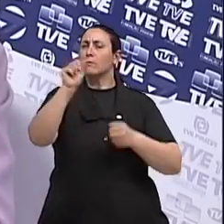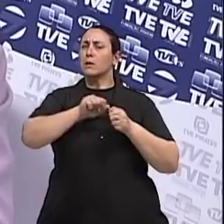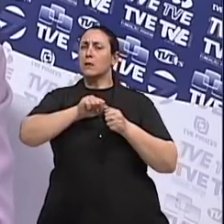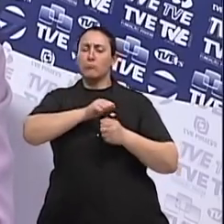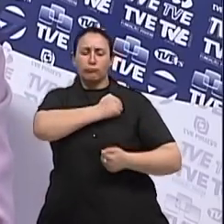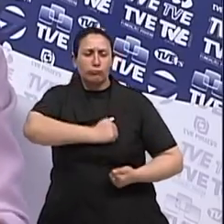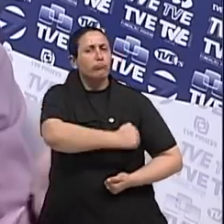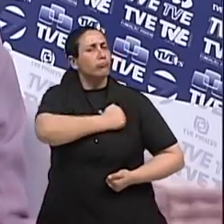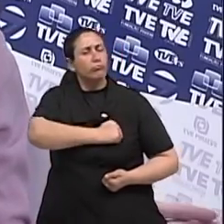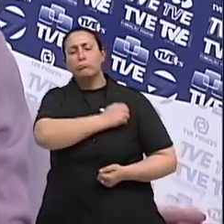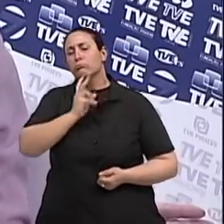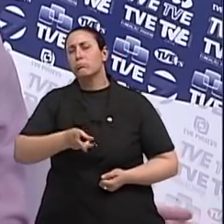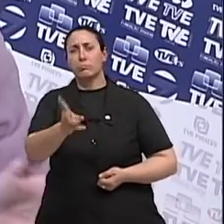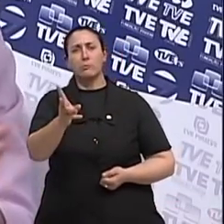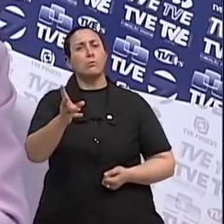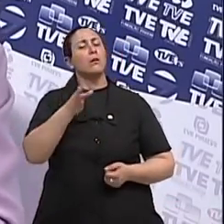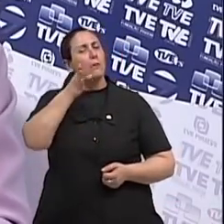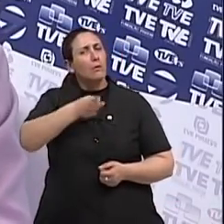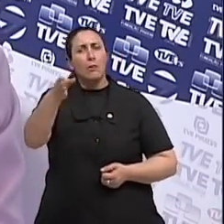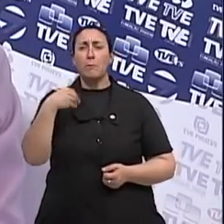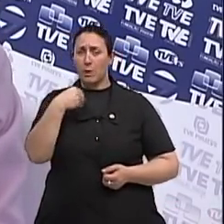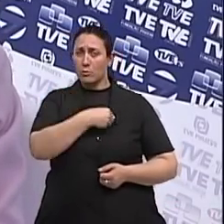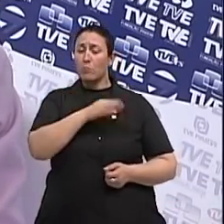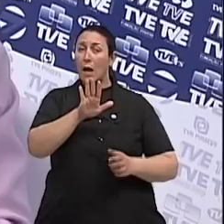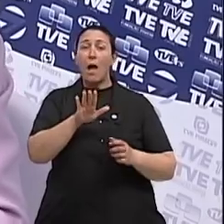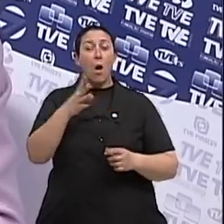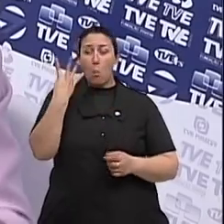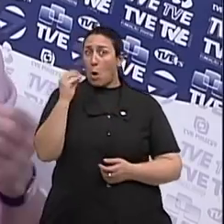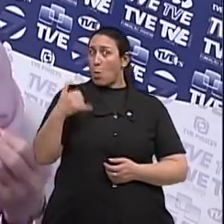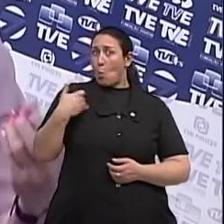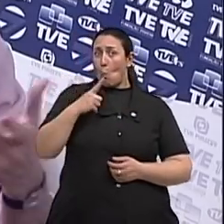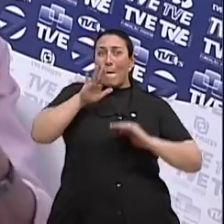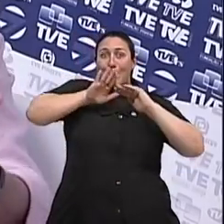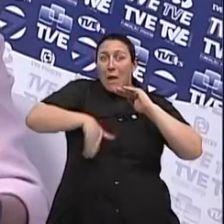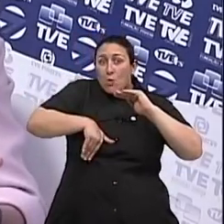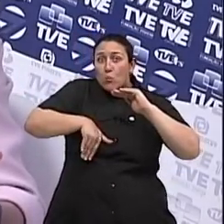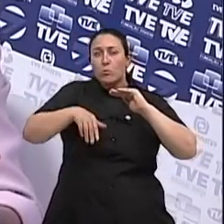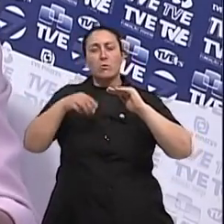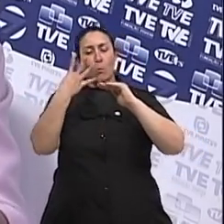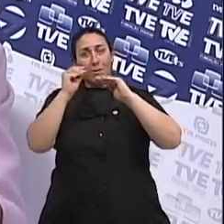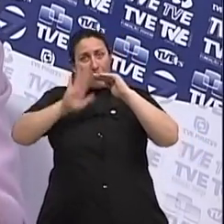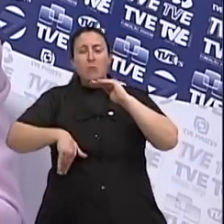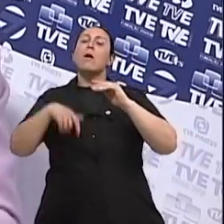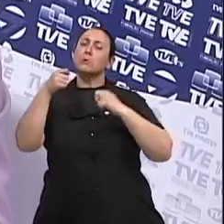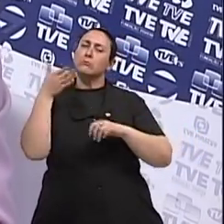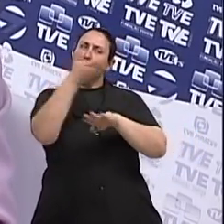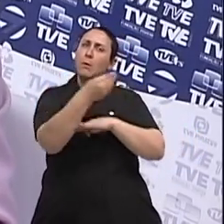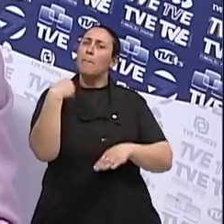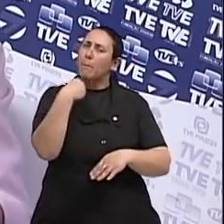com exames médicos. Antes disso, procurar o ginecologista ou mesmo, aí vamos conversar, do